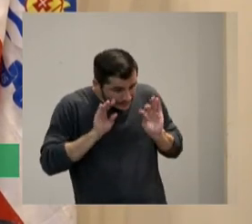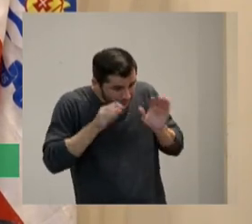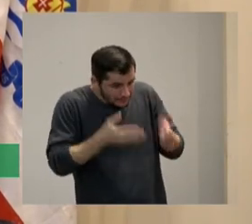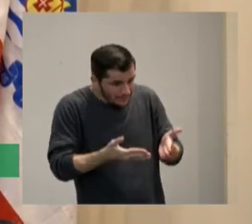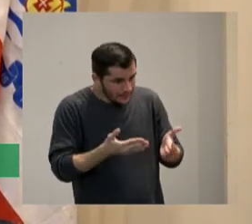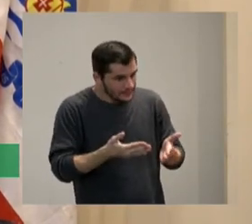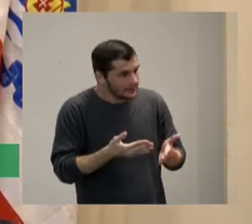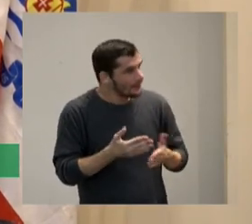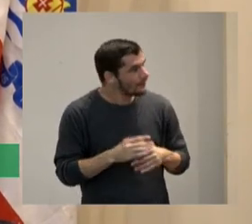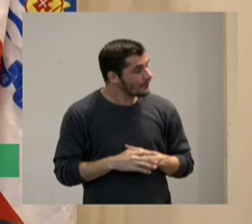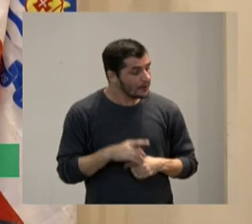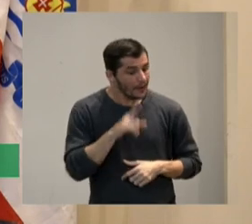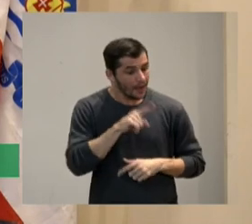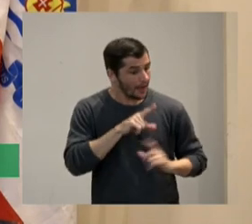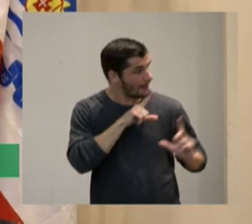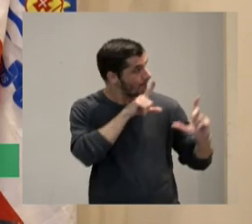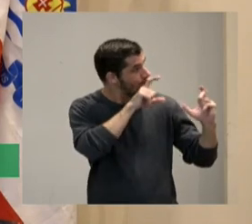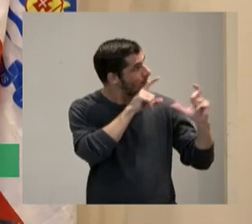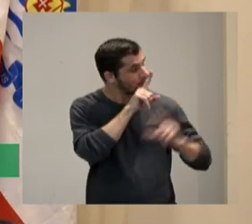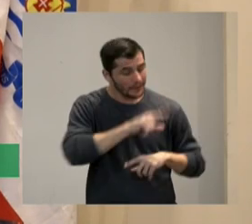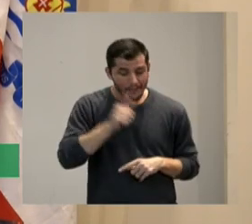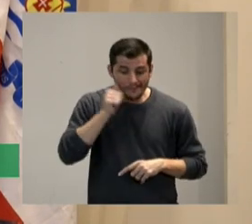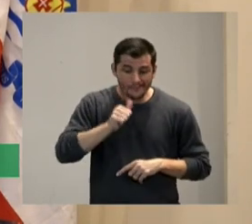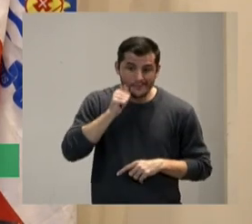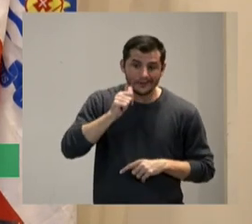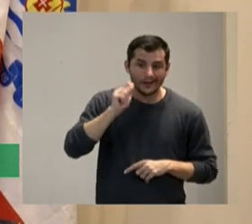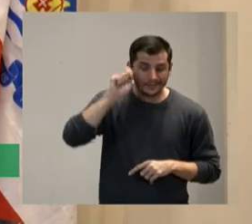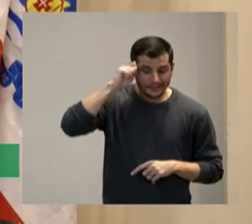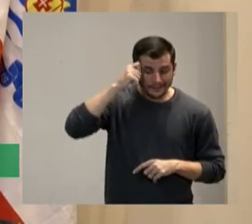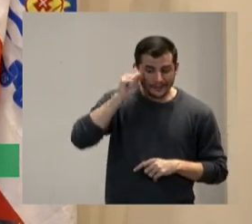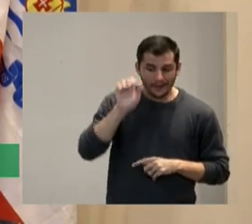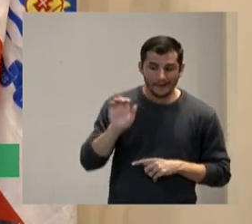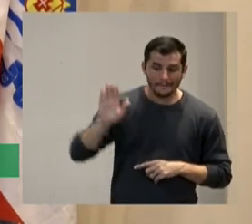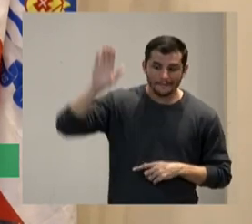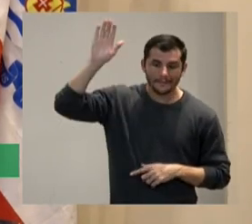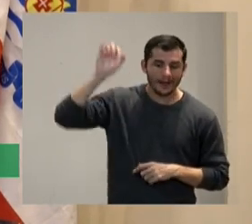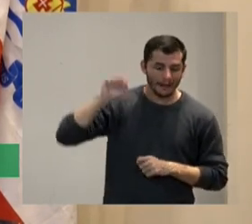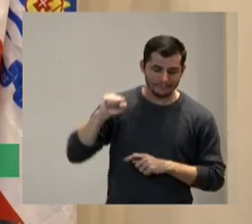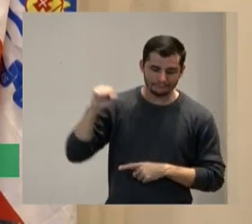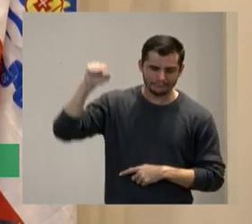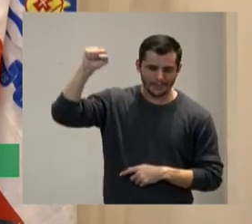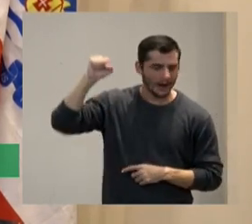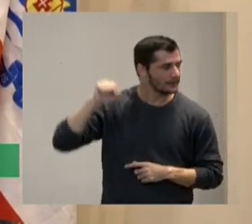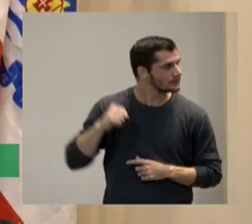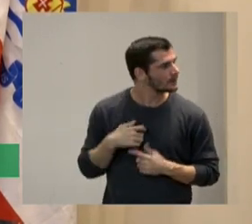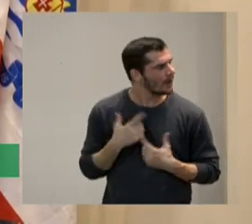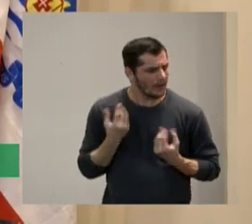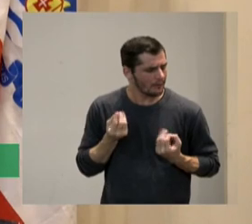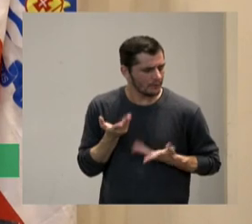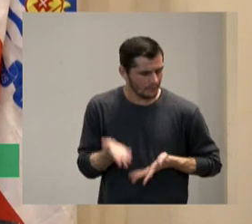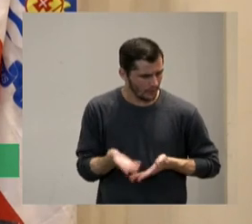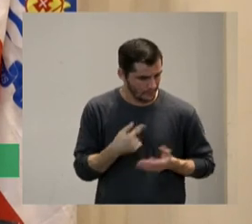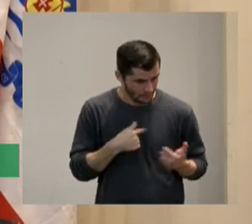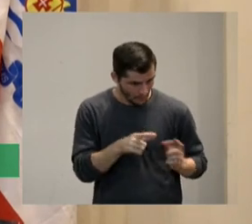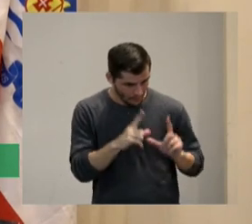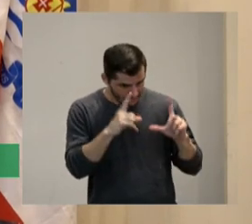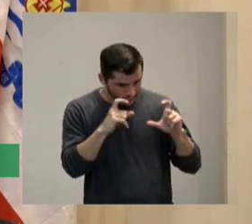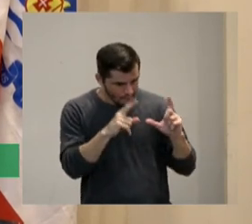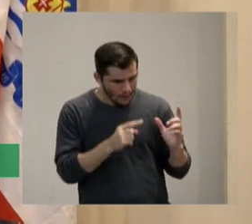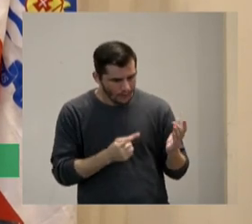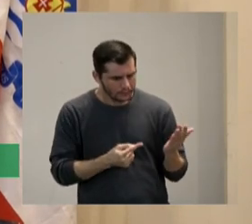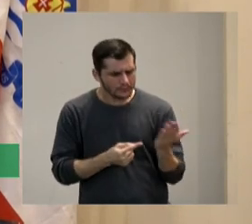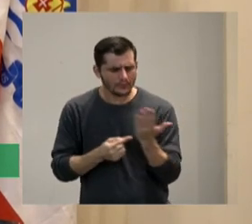negra de braços levantados aí quando chegou para a gente aí a falou que a gente tem vários